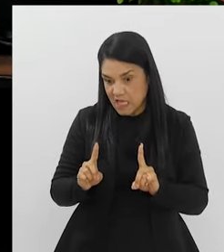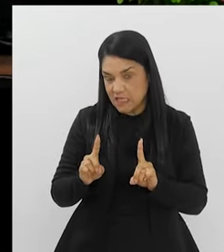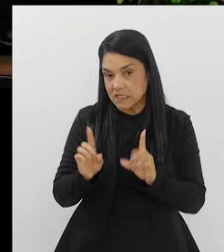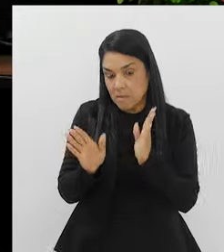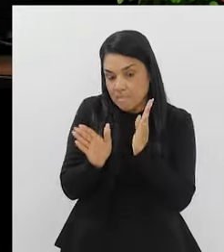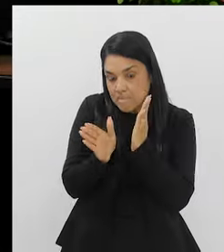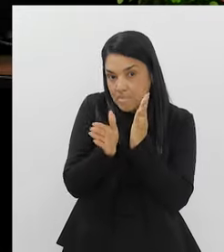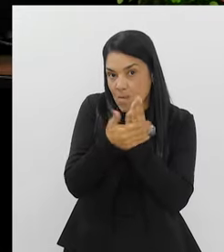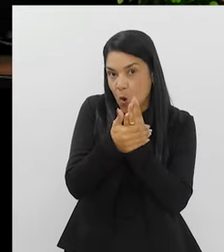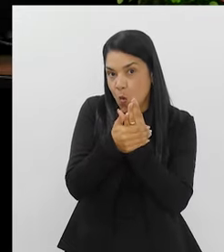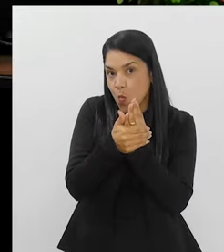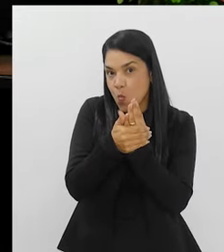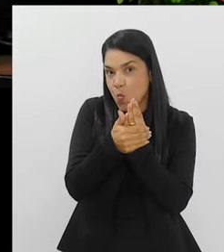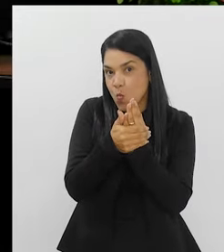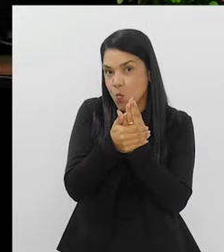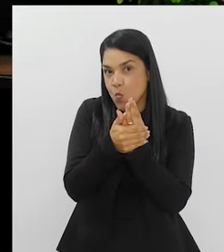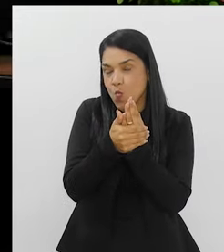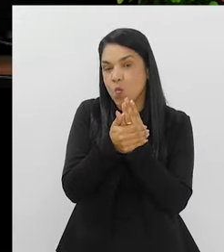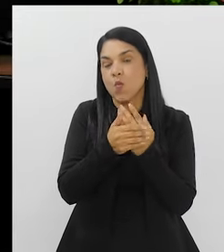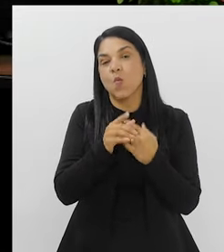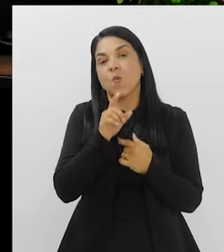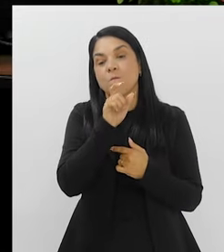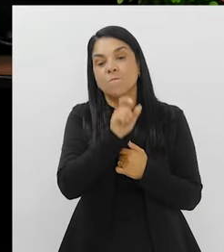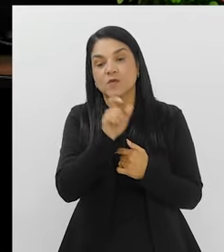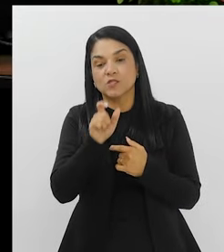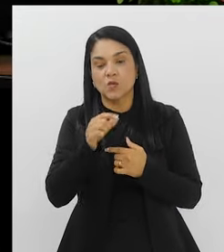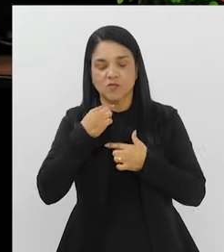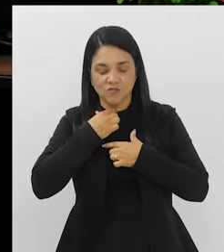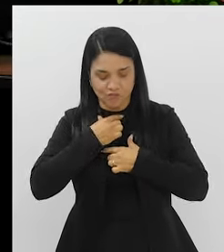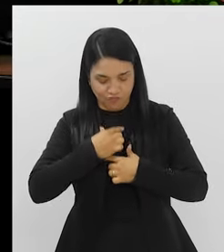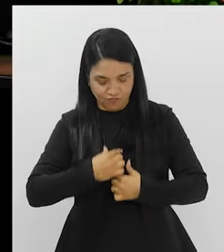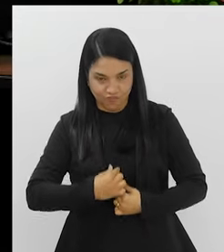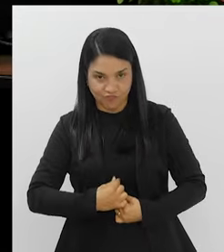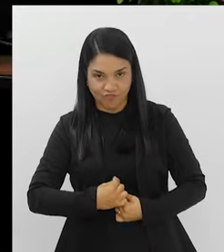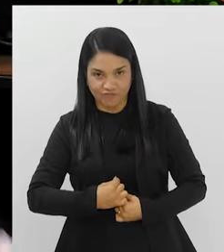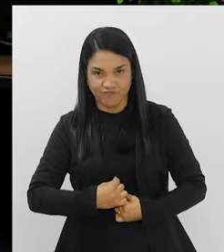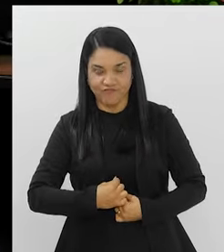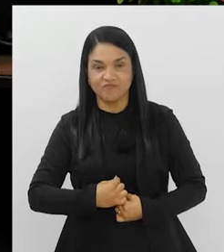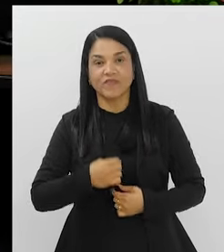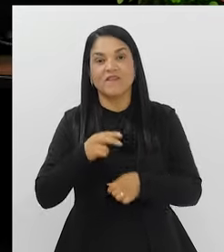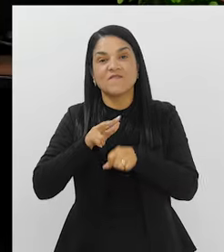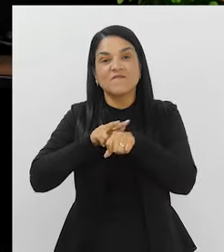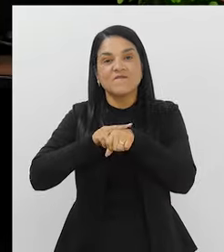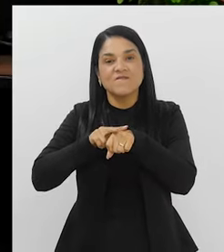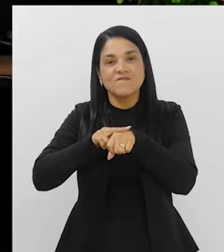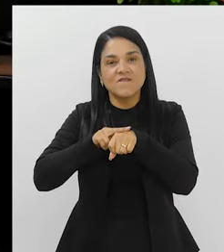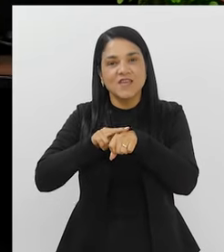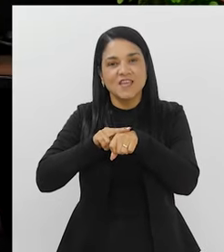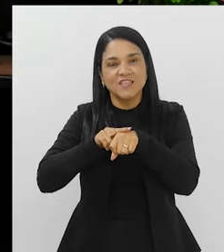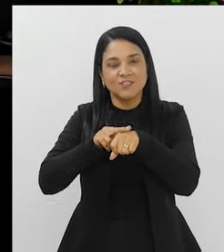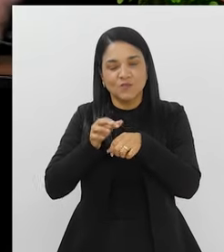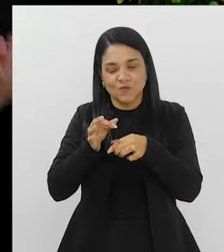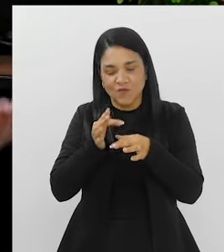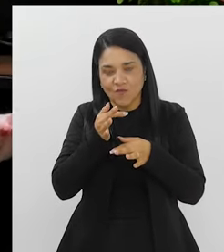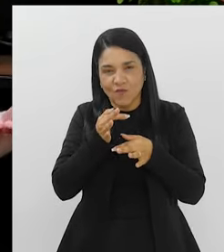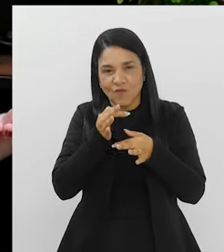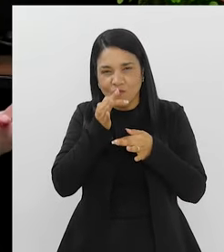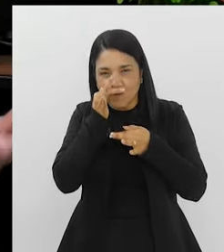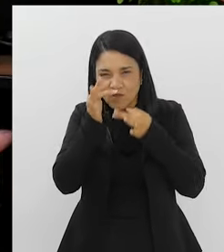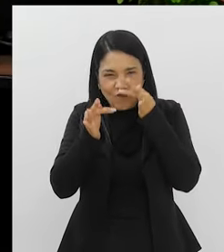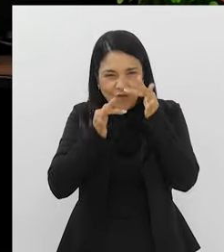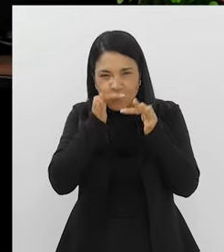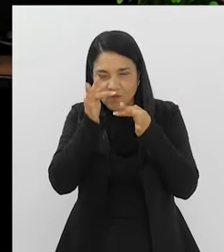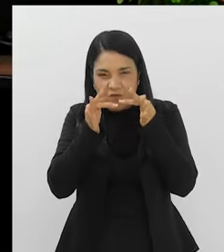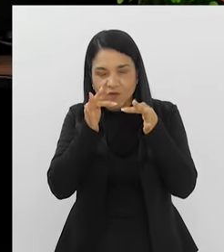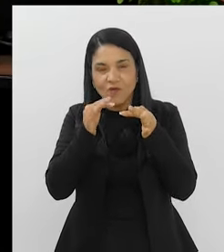Que, inclusive, são pessoas que vão usar um cordãozinho verde com alguns girassóis. Tem o cordão do autista,